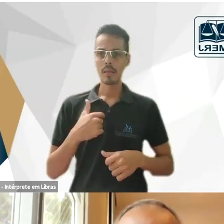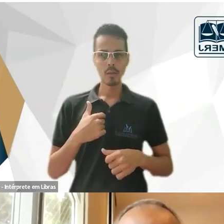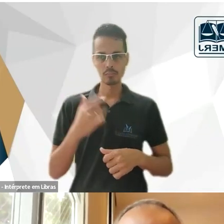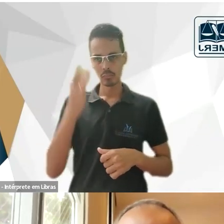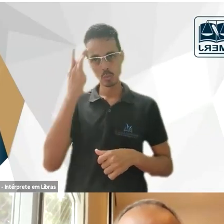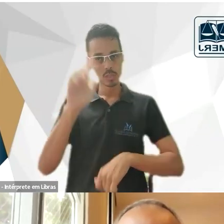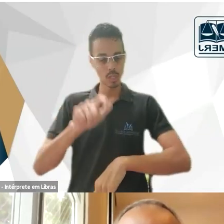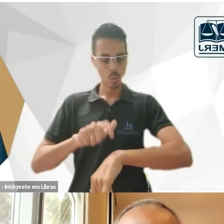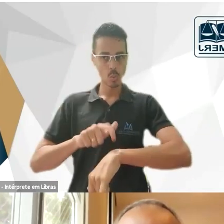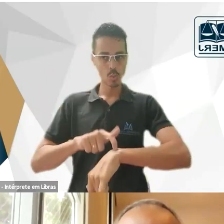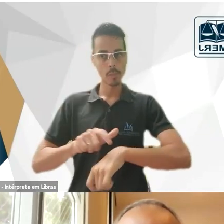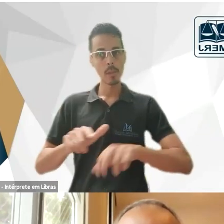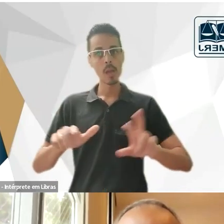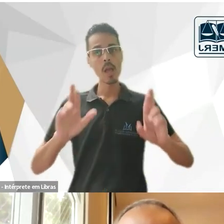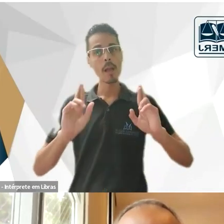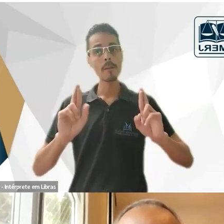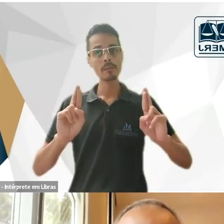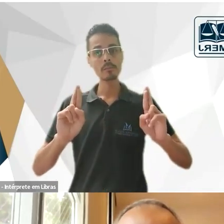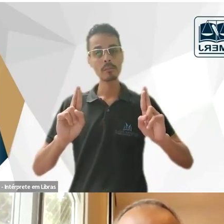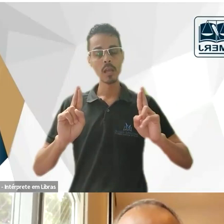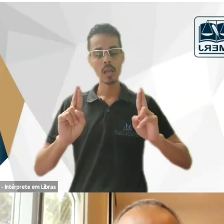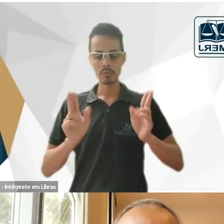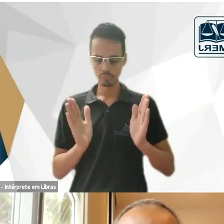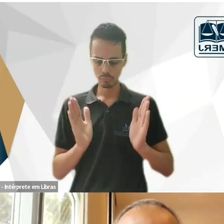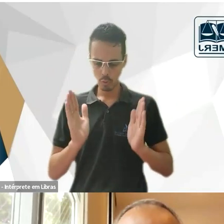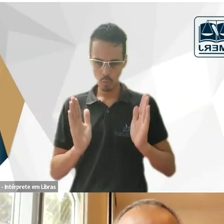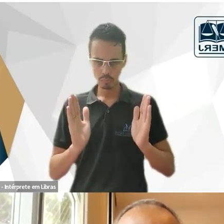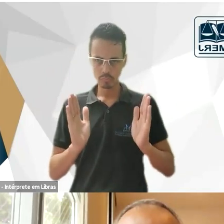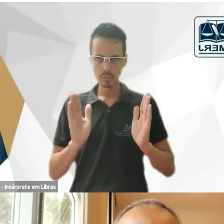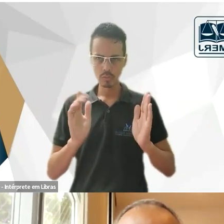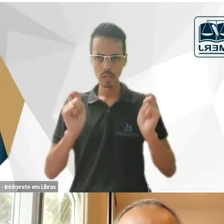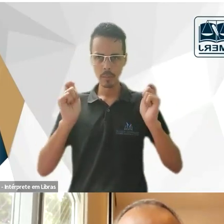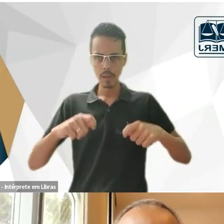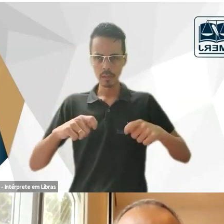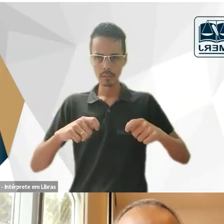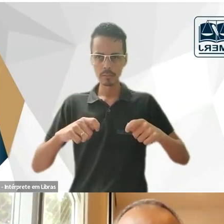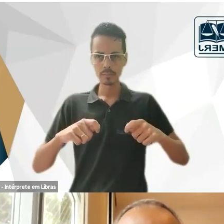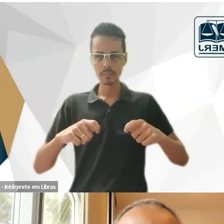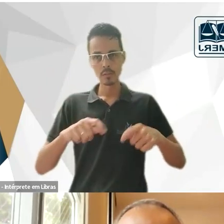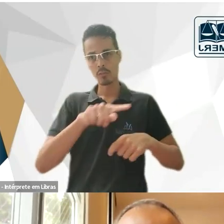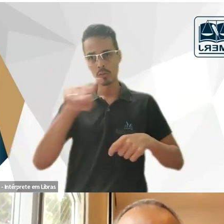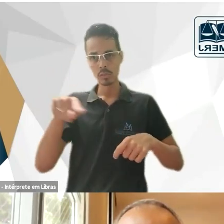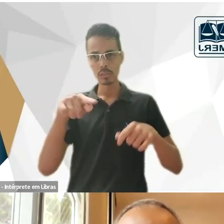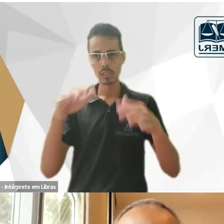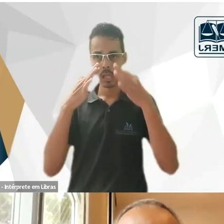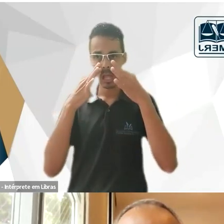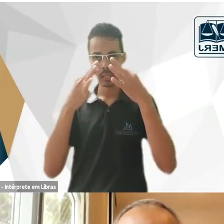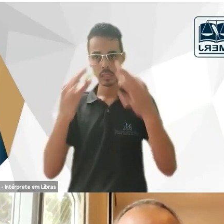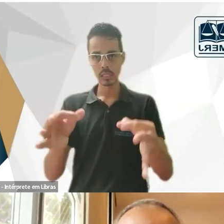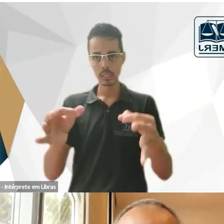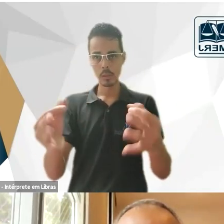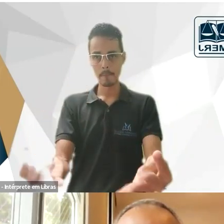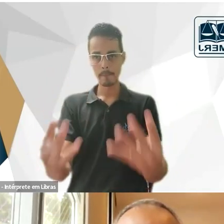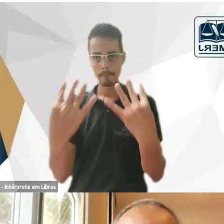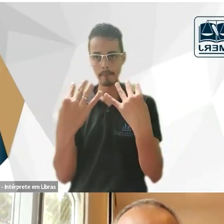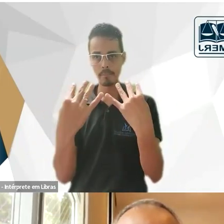espero que não passe de um tempo razoável, que eu possa captar a atenção de todos. Mas se for assim, eu vou fazer